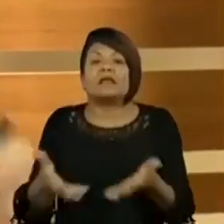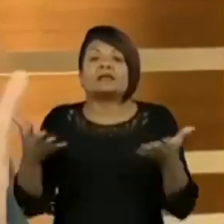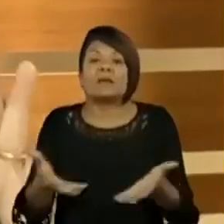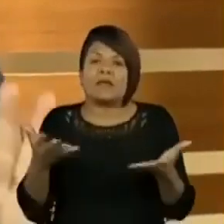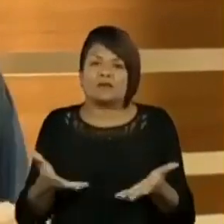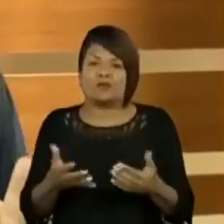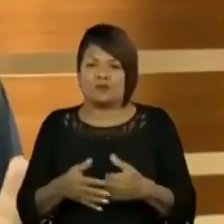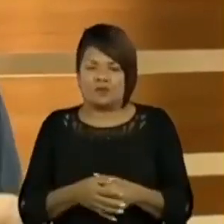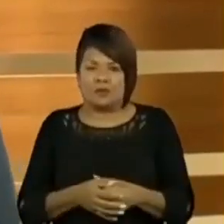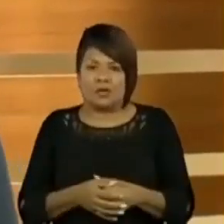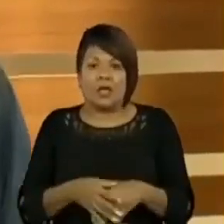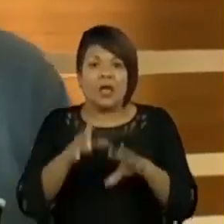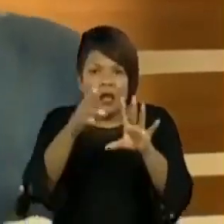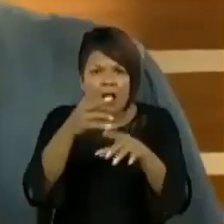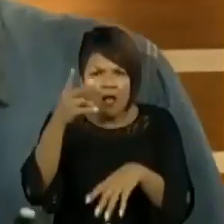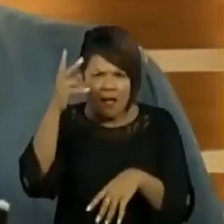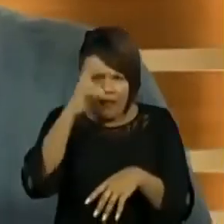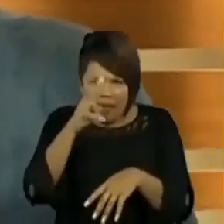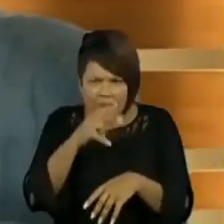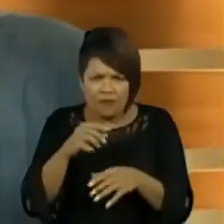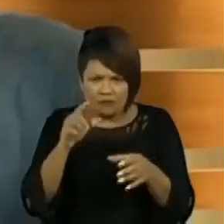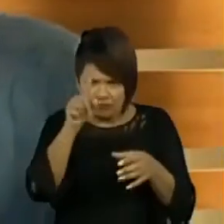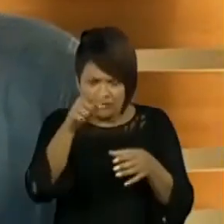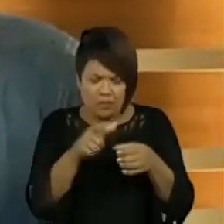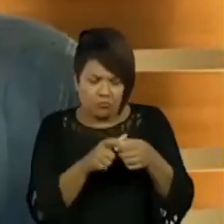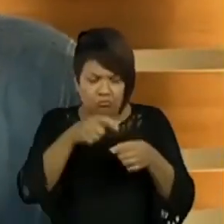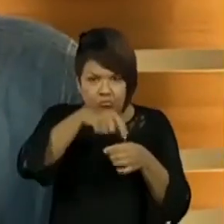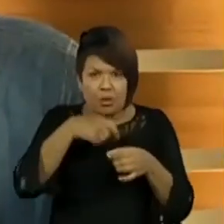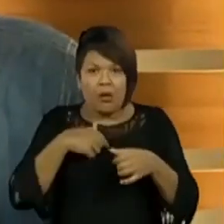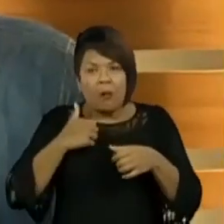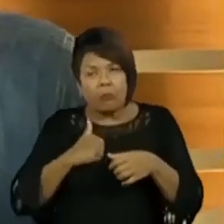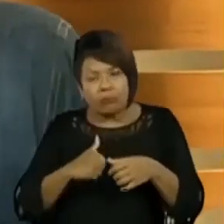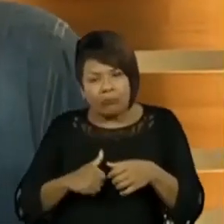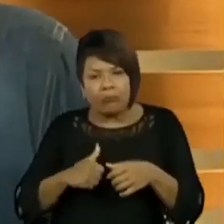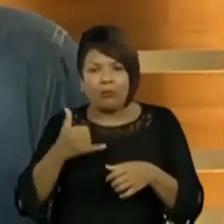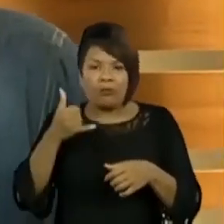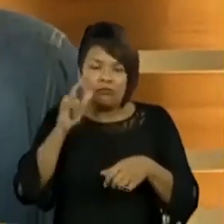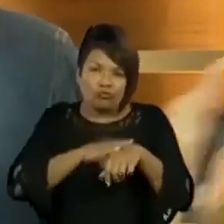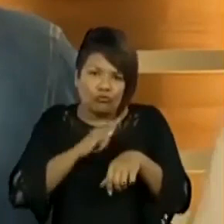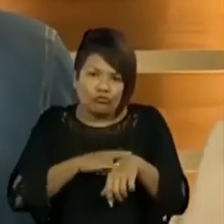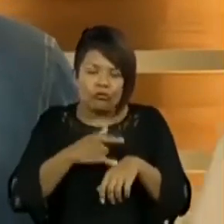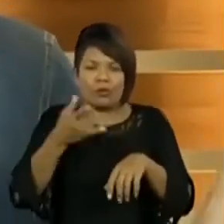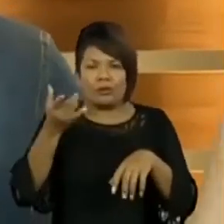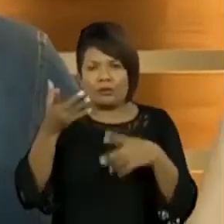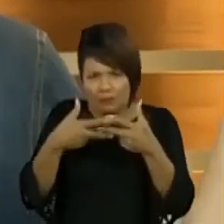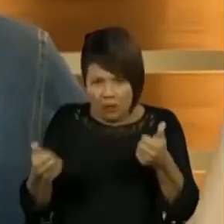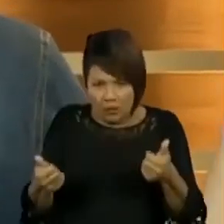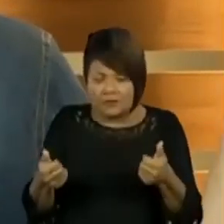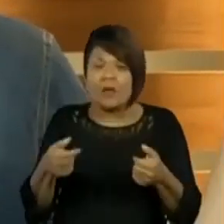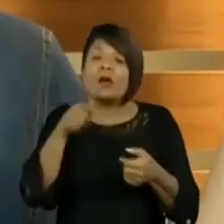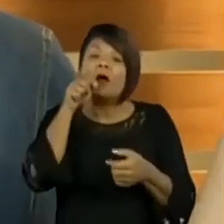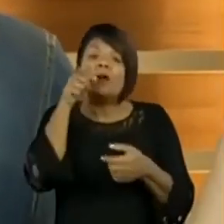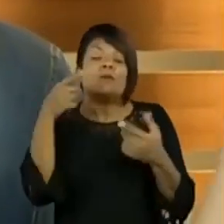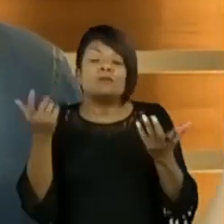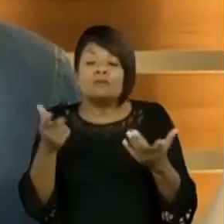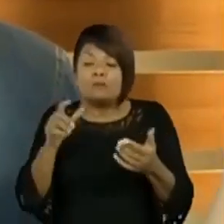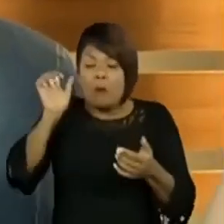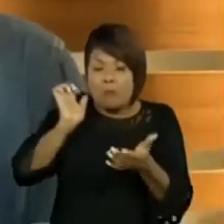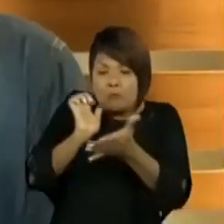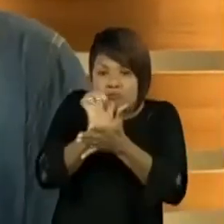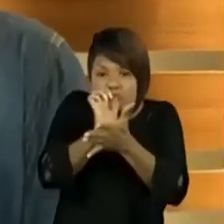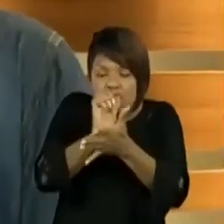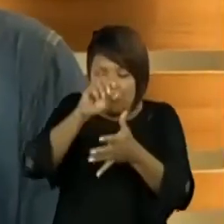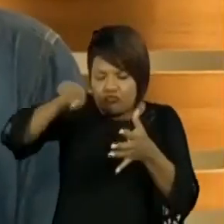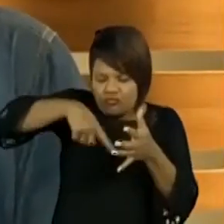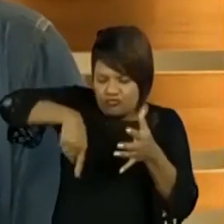embora, está indo para a rede de esgoto. Isso é saneamento básico, é muito importante. Aí você deve falar, mas isso é normal? Olha,